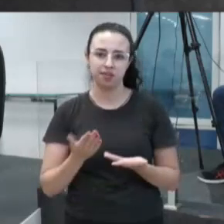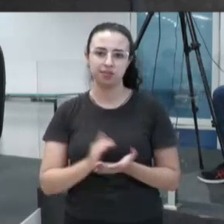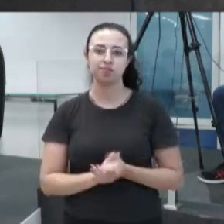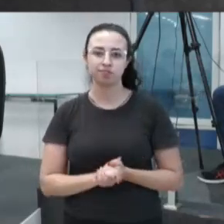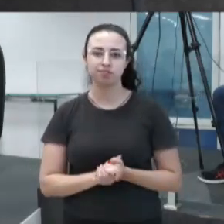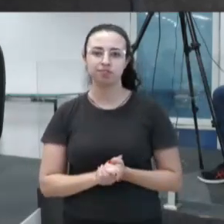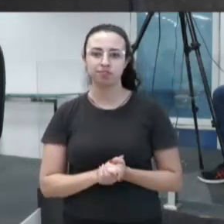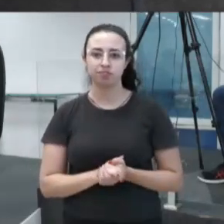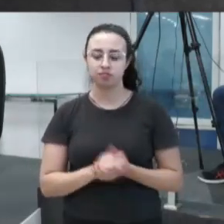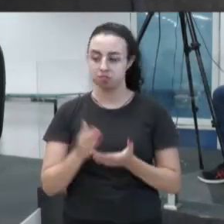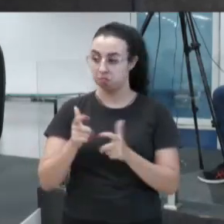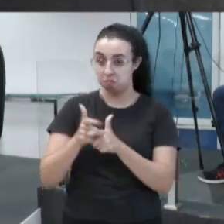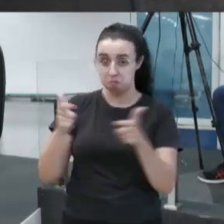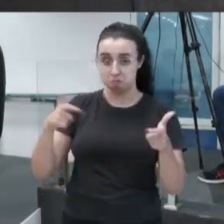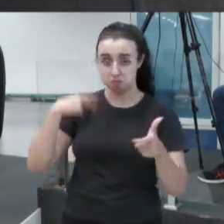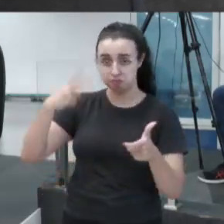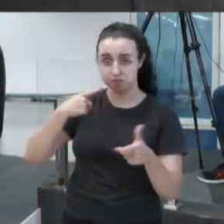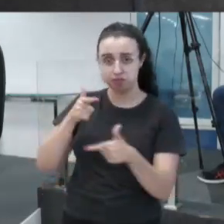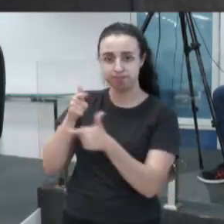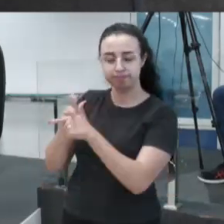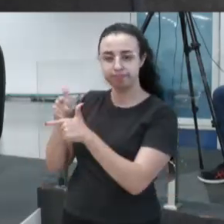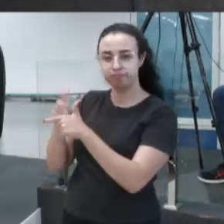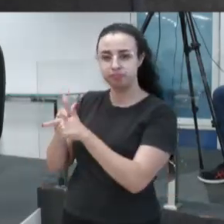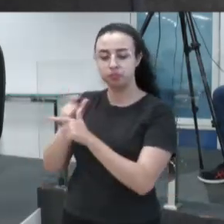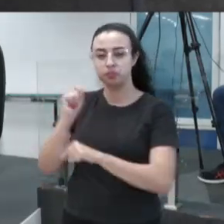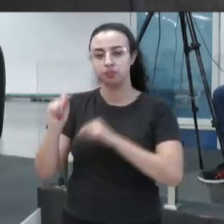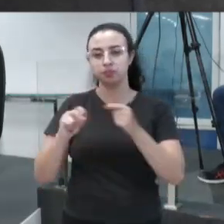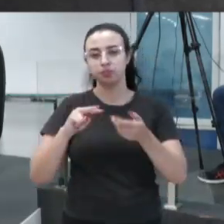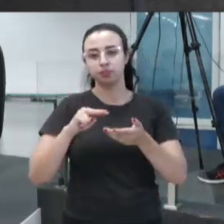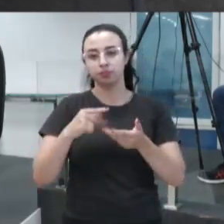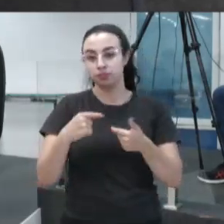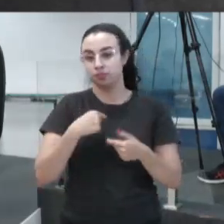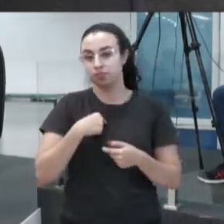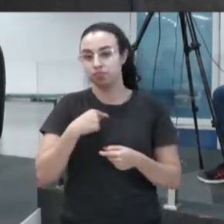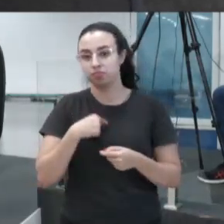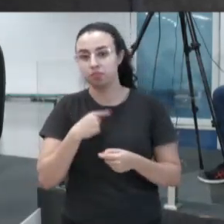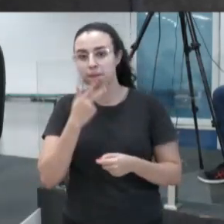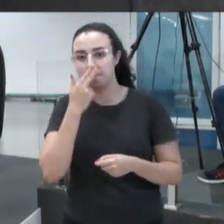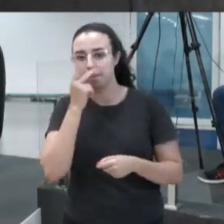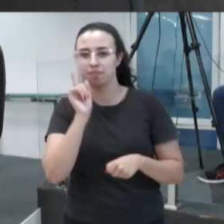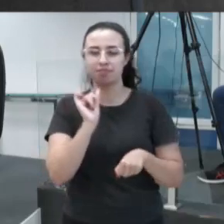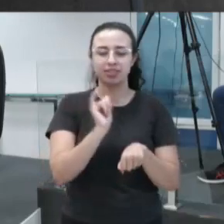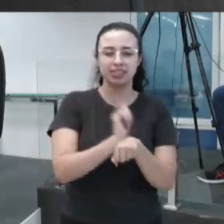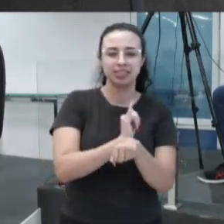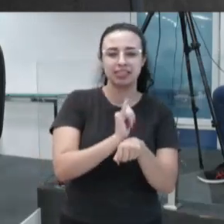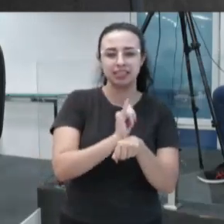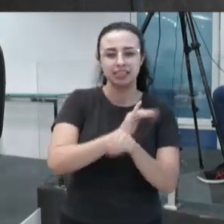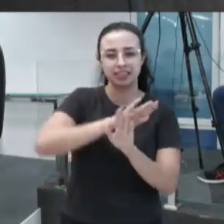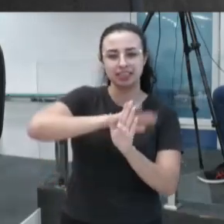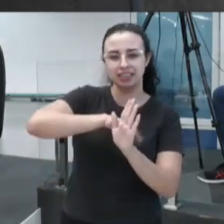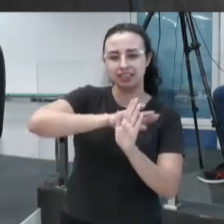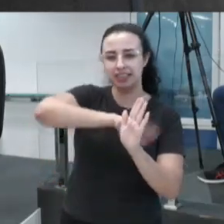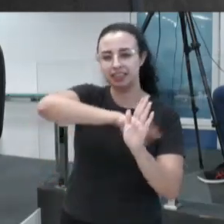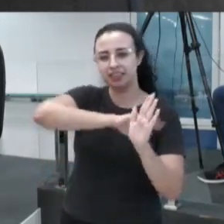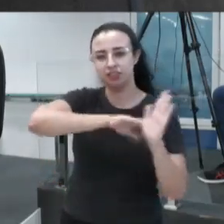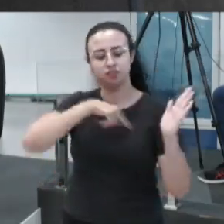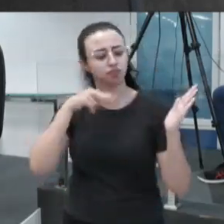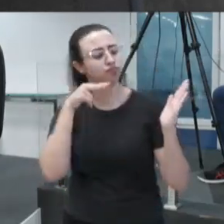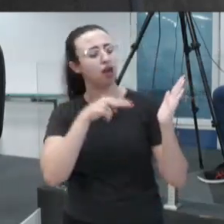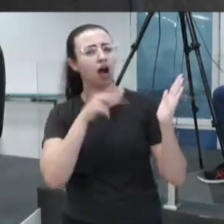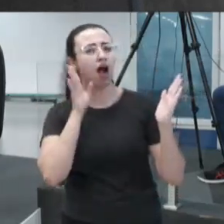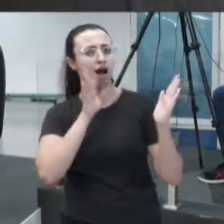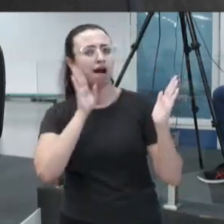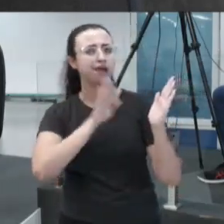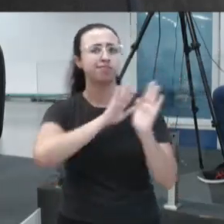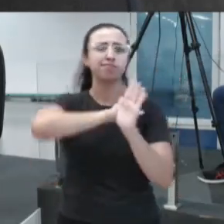foram xingados por isso. E o que eu tive em troca? Uma ação tramada nas nossas costas, nas costas de todos aqueles vereadores que estavam